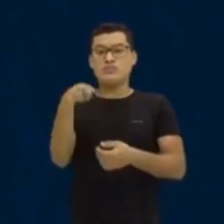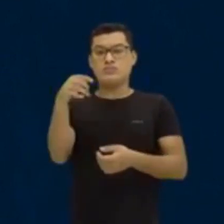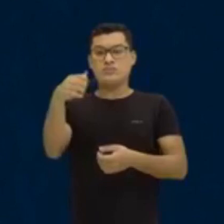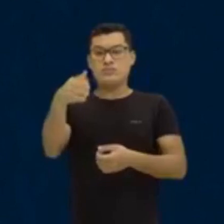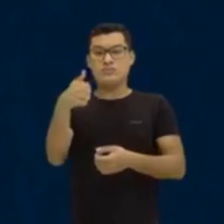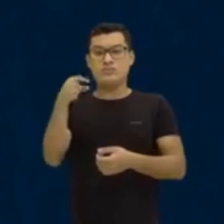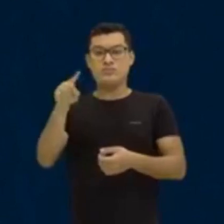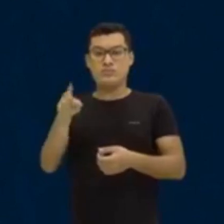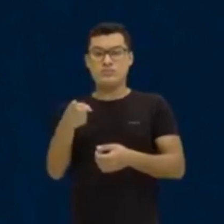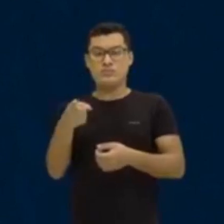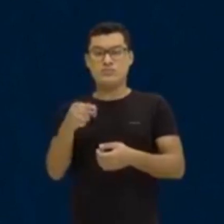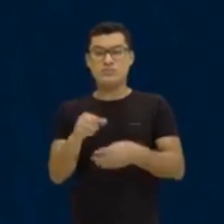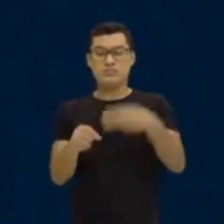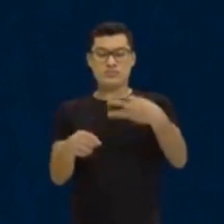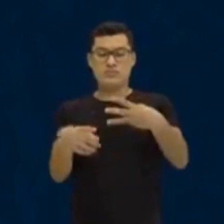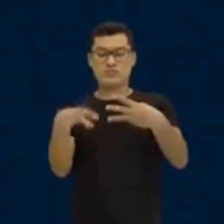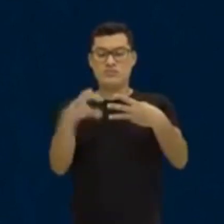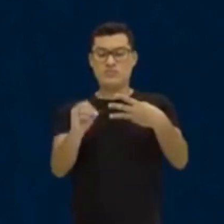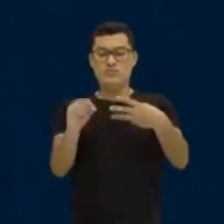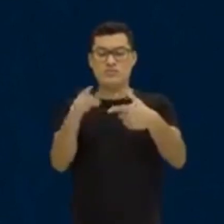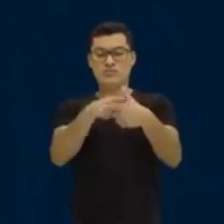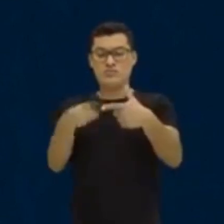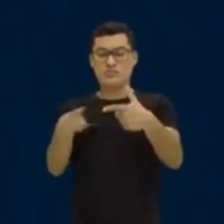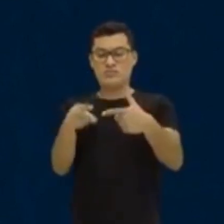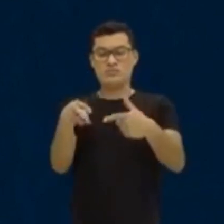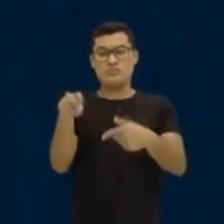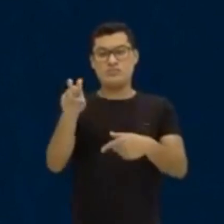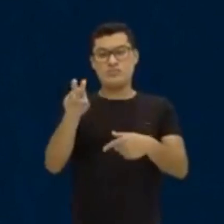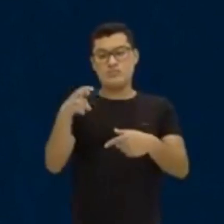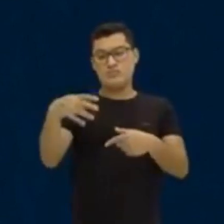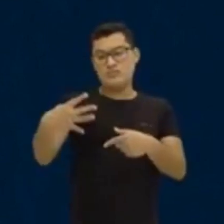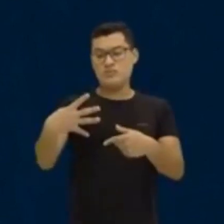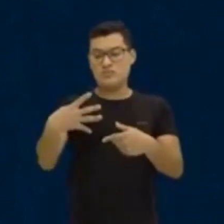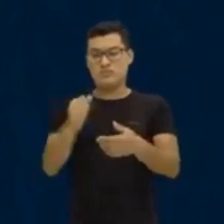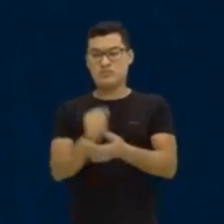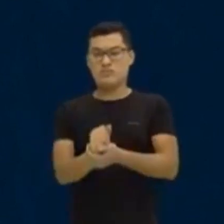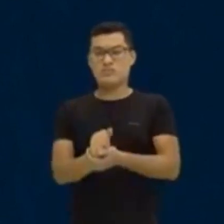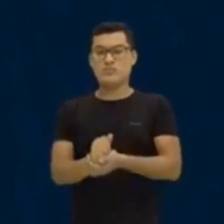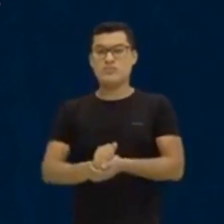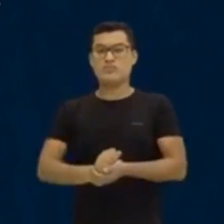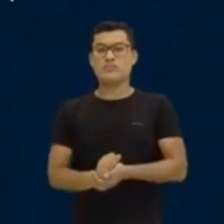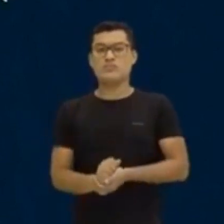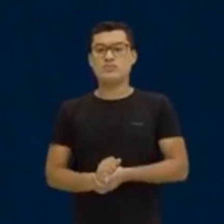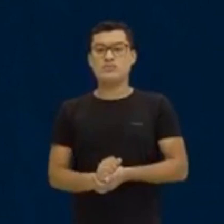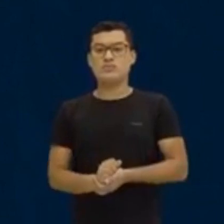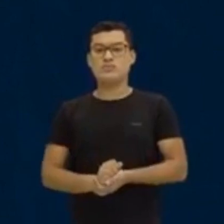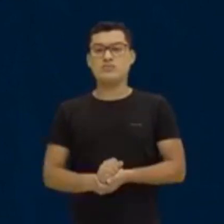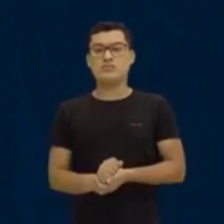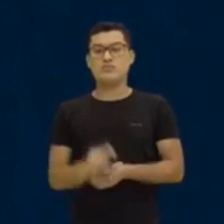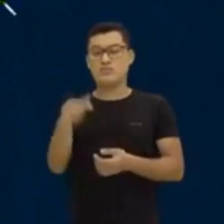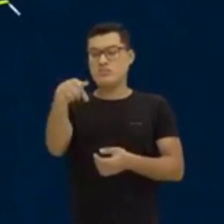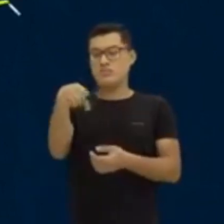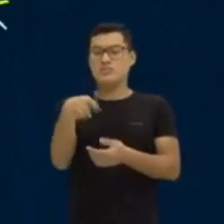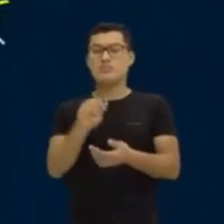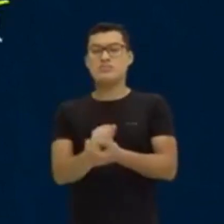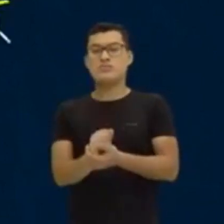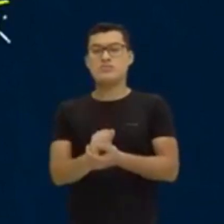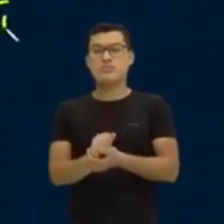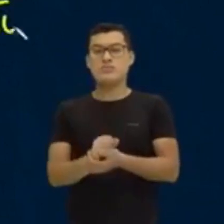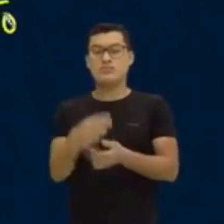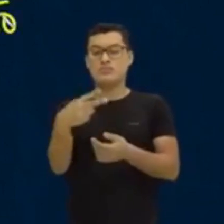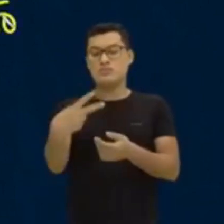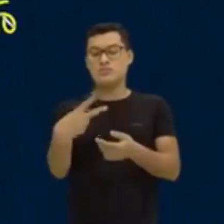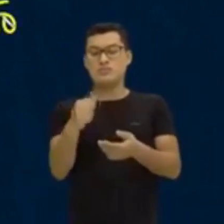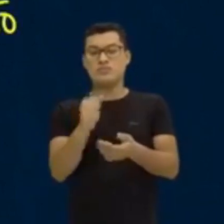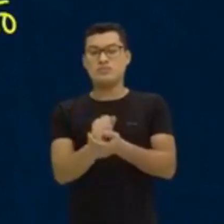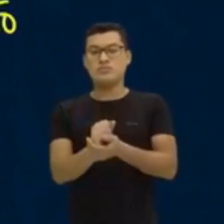30 dividido por 4 vai dar 7. 7 vezes 4, 28. Sobra 2.